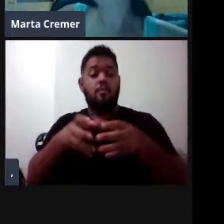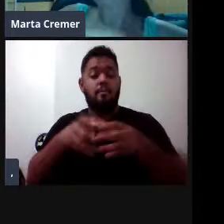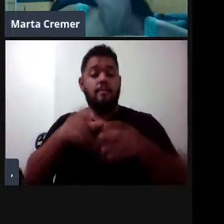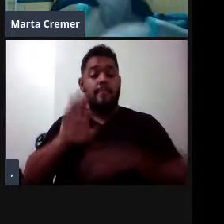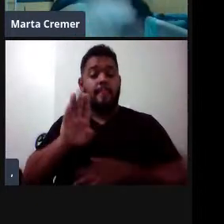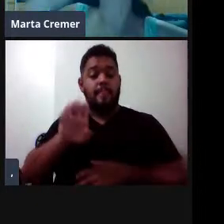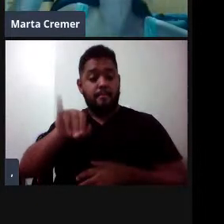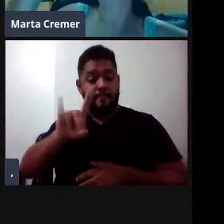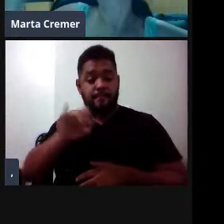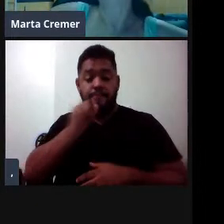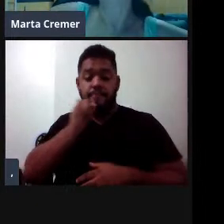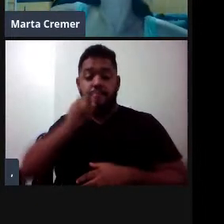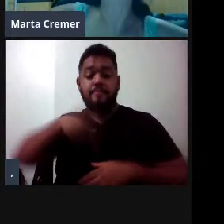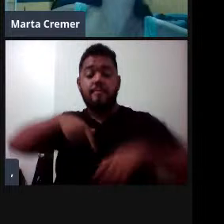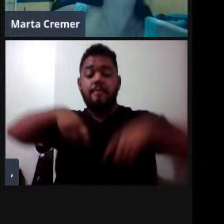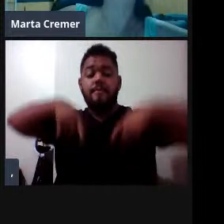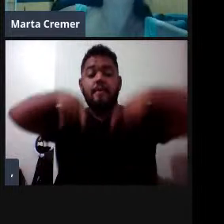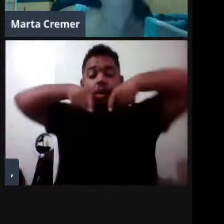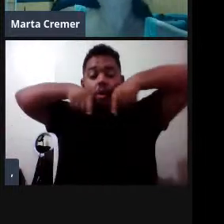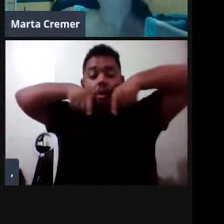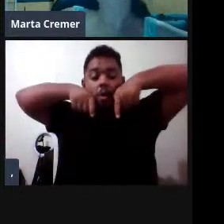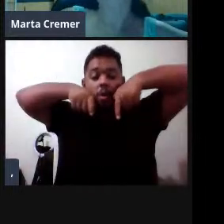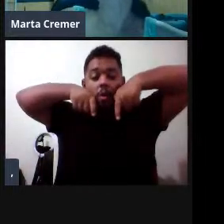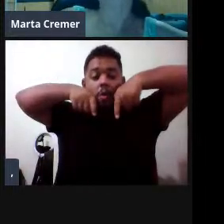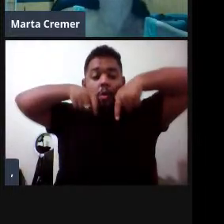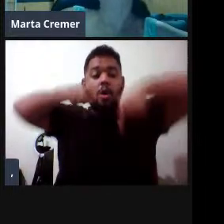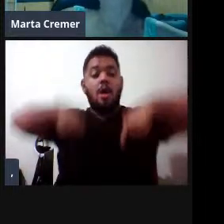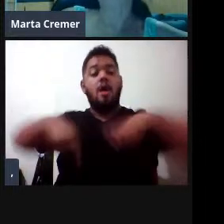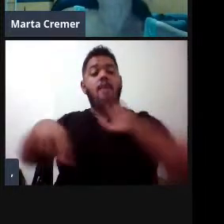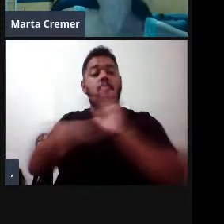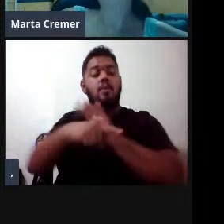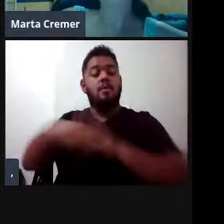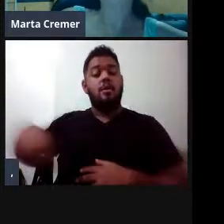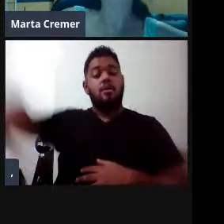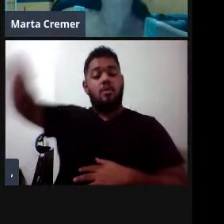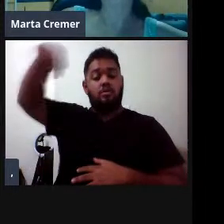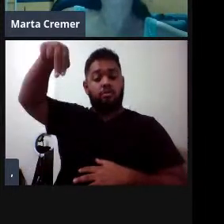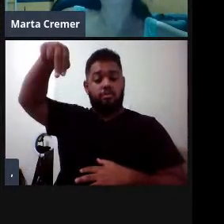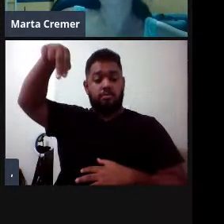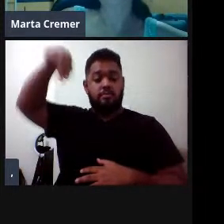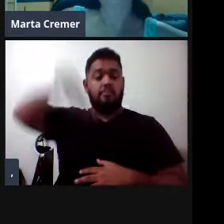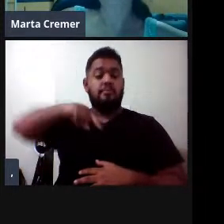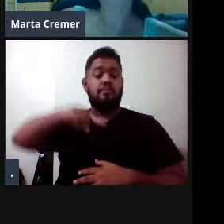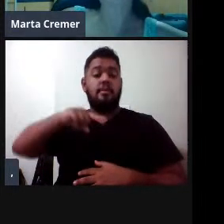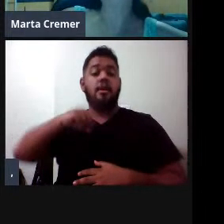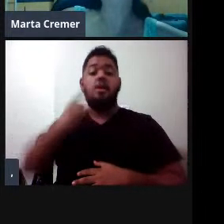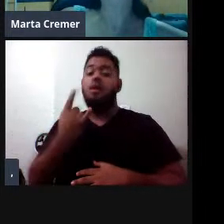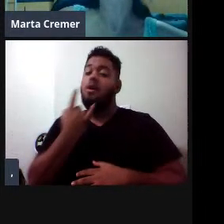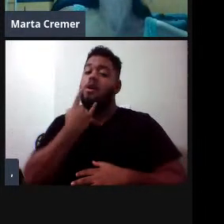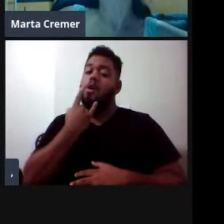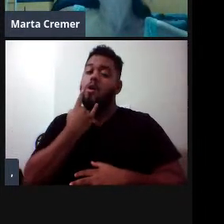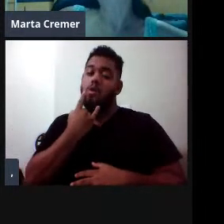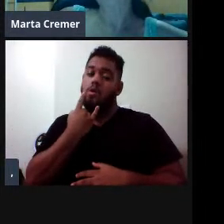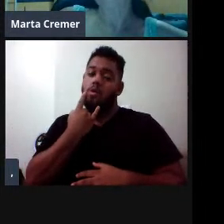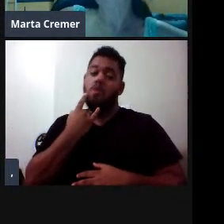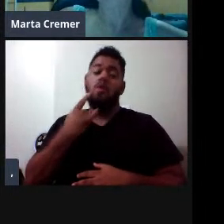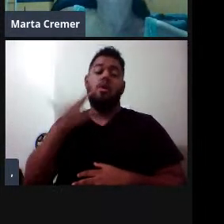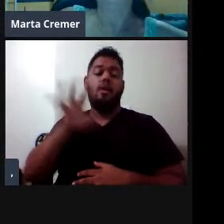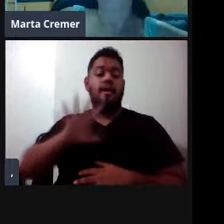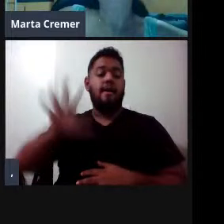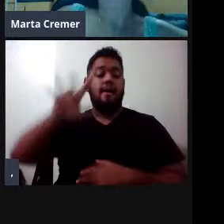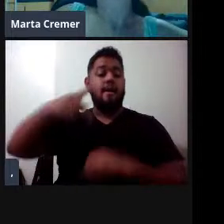morsas tem uma distribuição restrita ao hemisfério norte, né, a gente só vai ter morsas nas regiões polares do